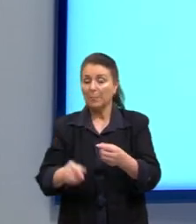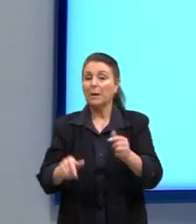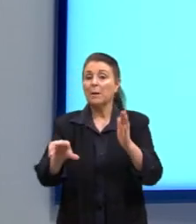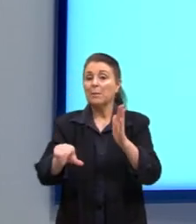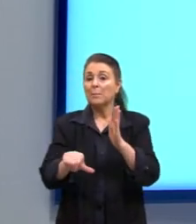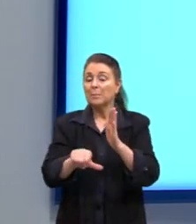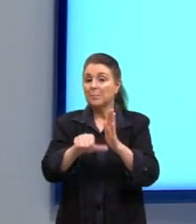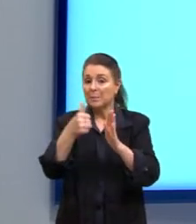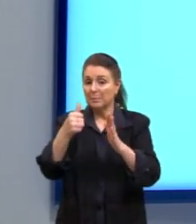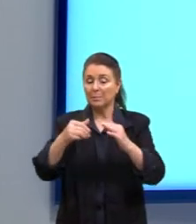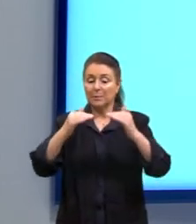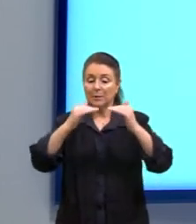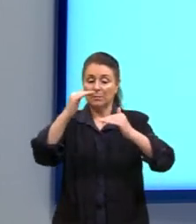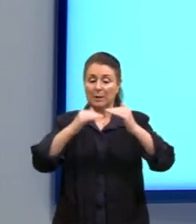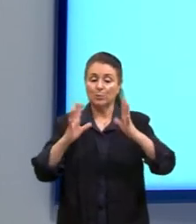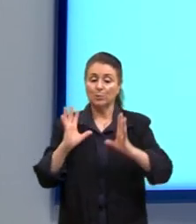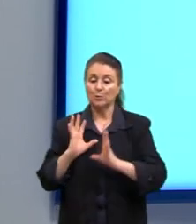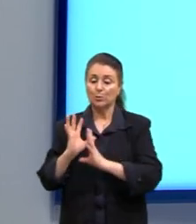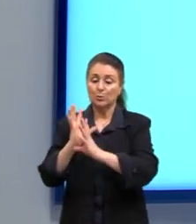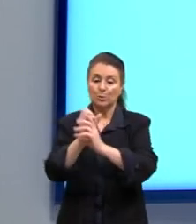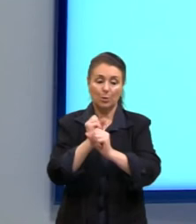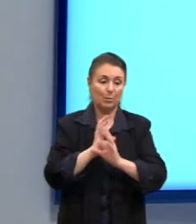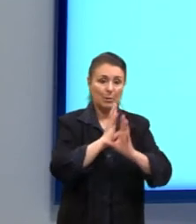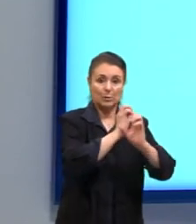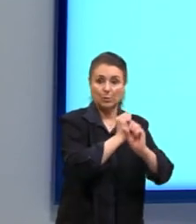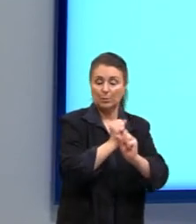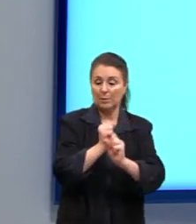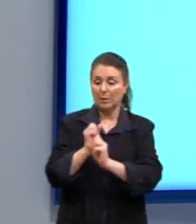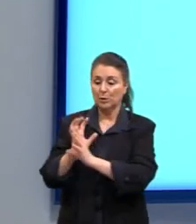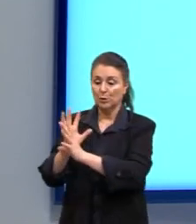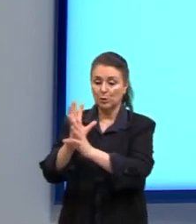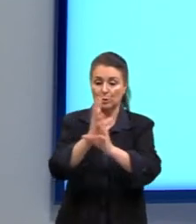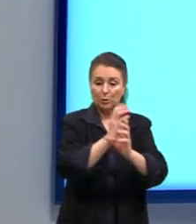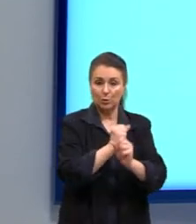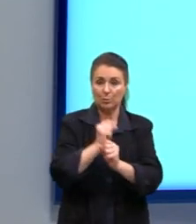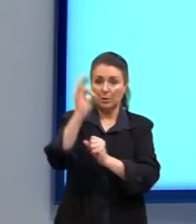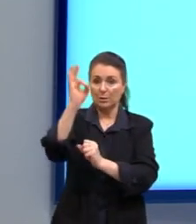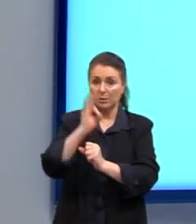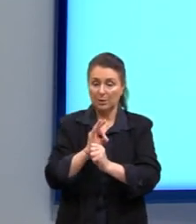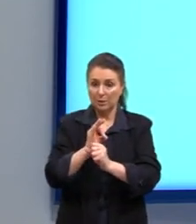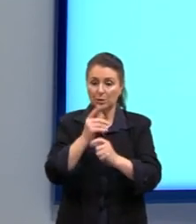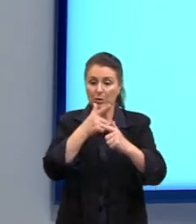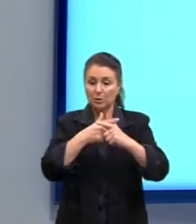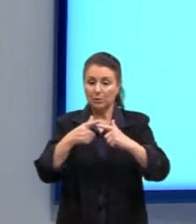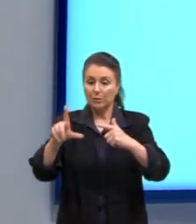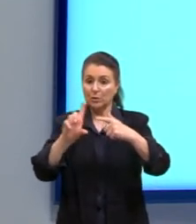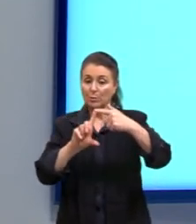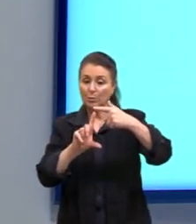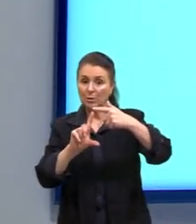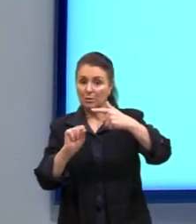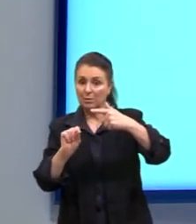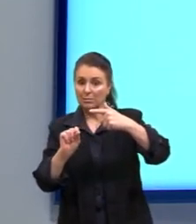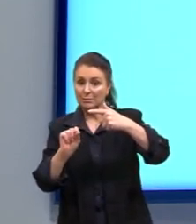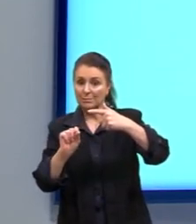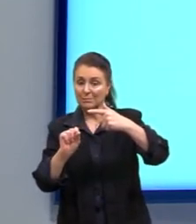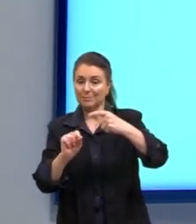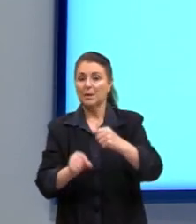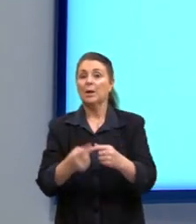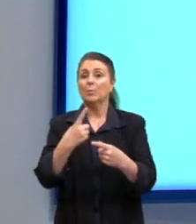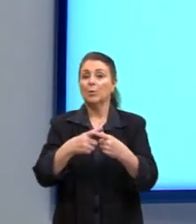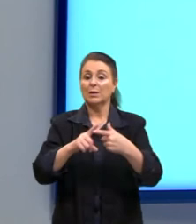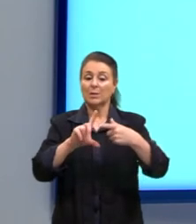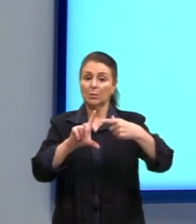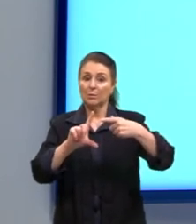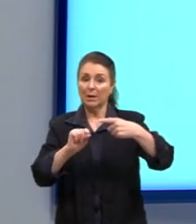Então, na média, nós vamos somar todas as porcentagens e dividir por 10, né? Porque seriam ali 10